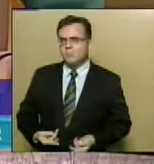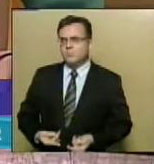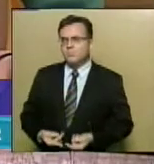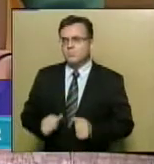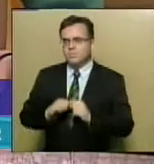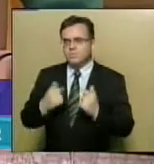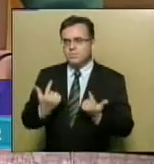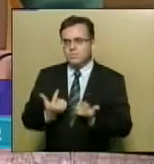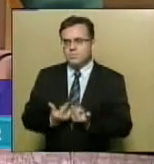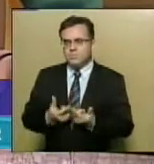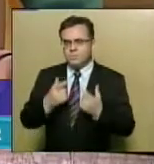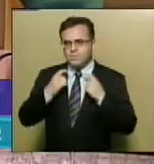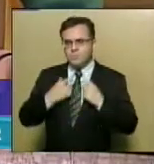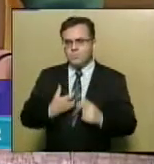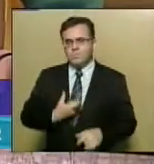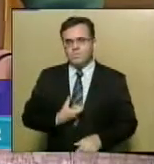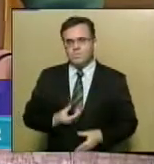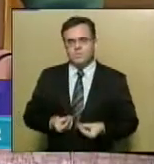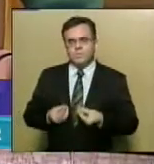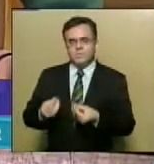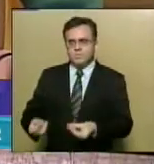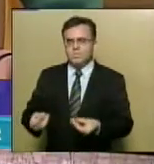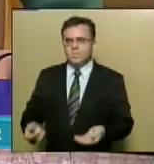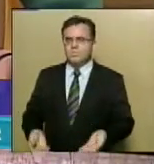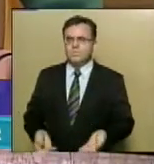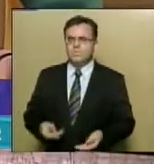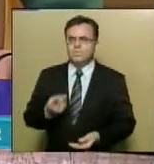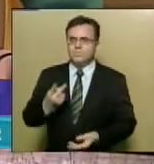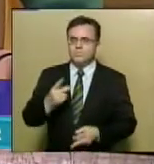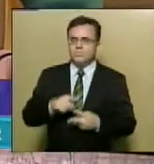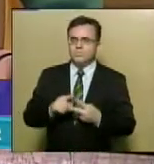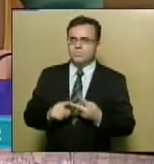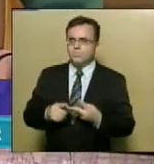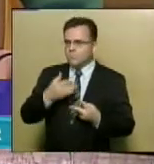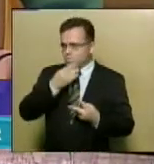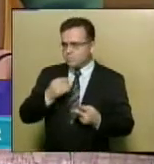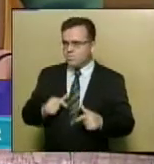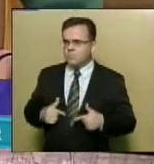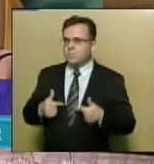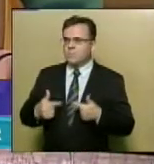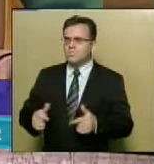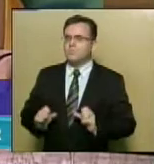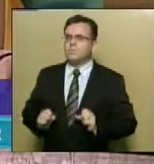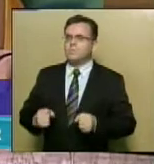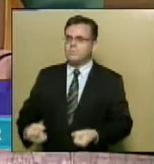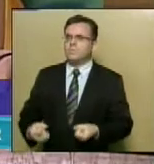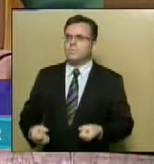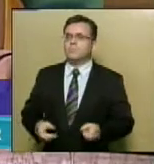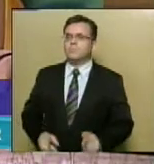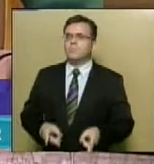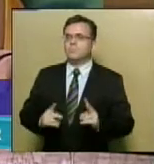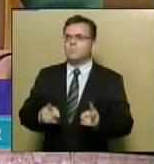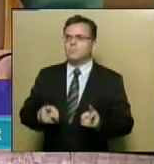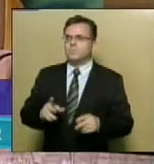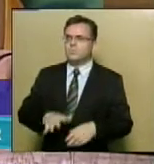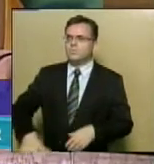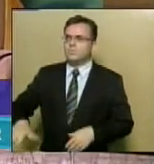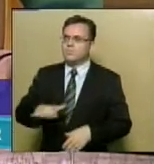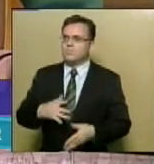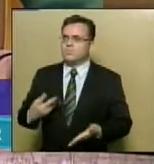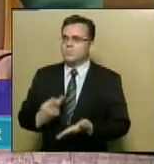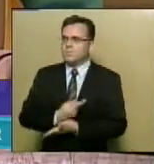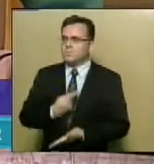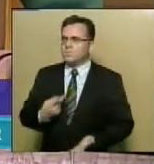com medalha Direitos Humanos, D. José Vicente Tavra, dois homens que dedicaram suas vidas à vocação religiosa, às causas sociais em Sergipe,